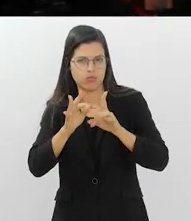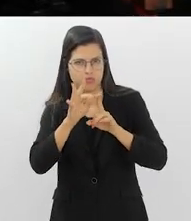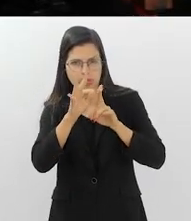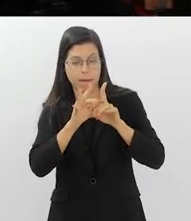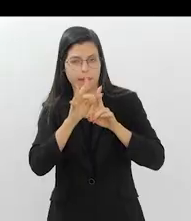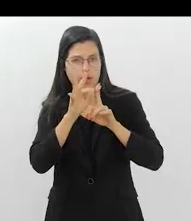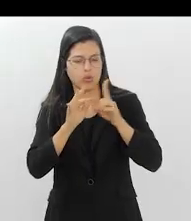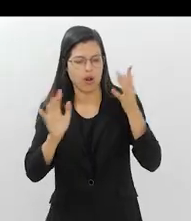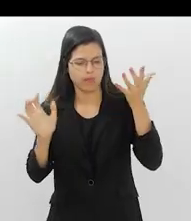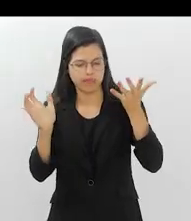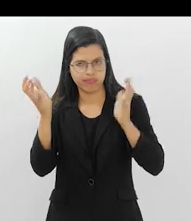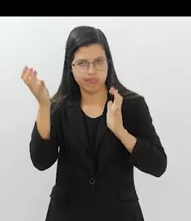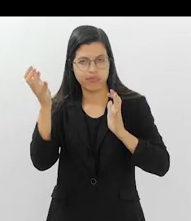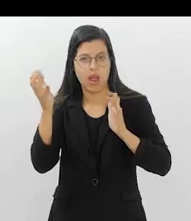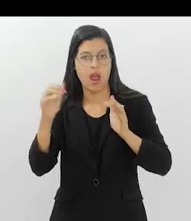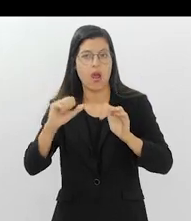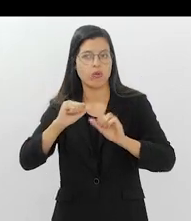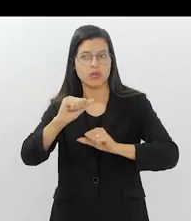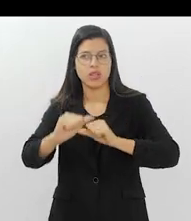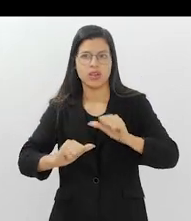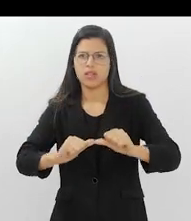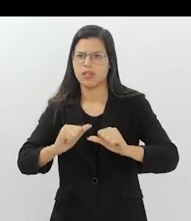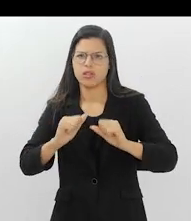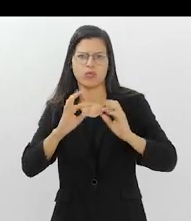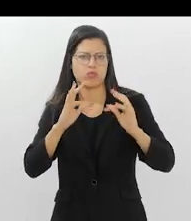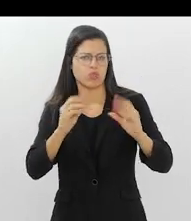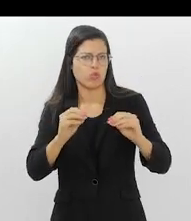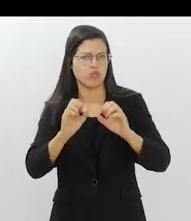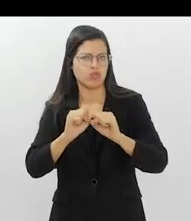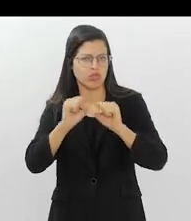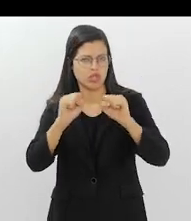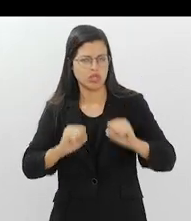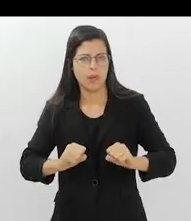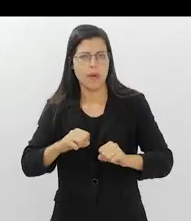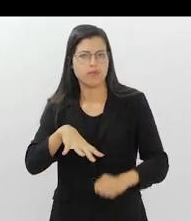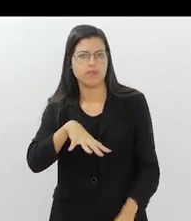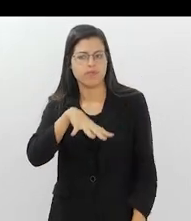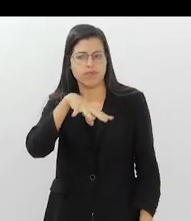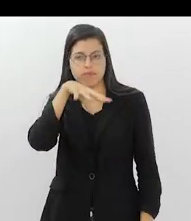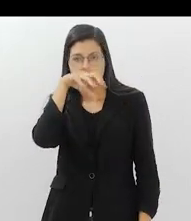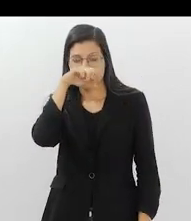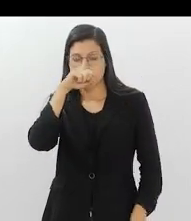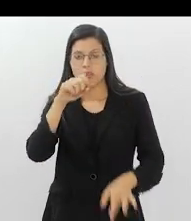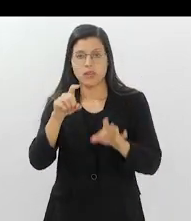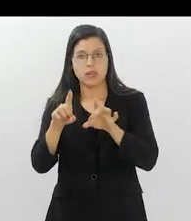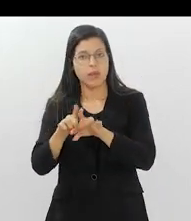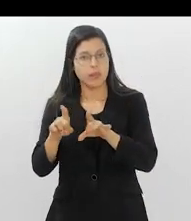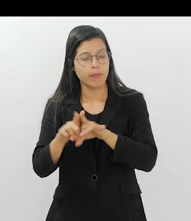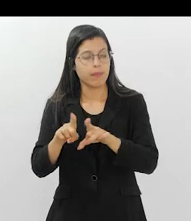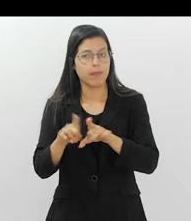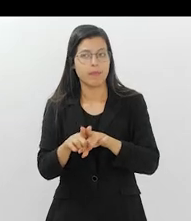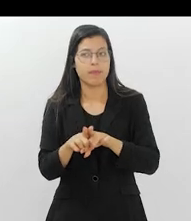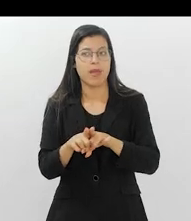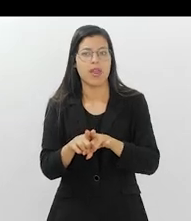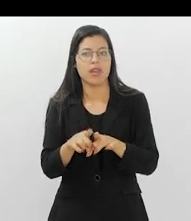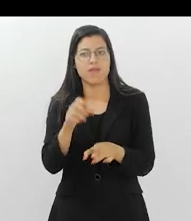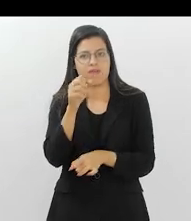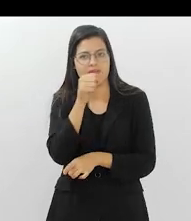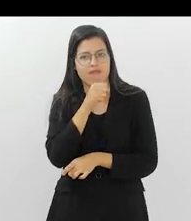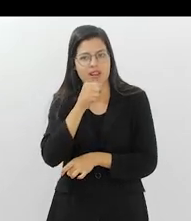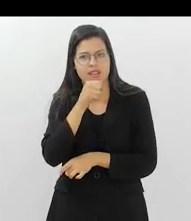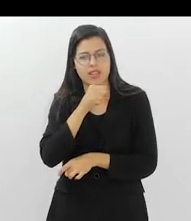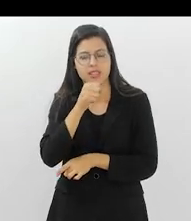de temperatura. Alterações em todos os sistemas, né? O sistema respiratório também acaba com o